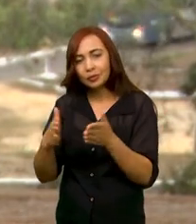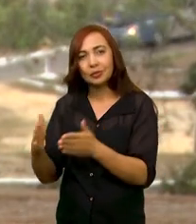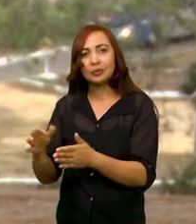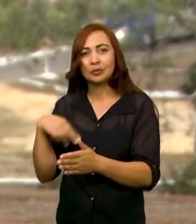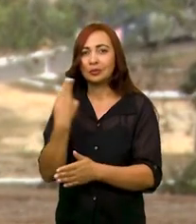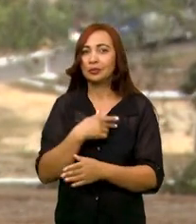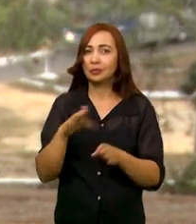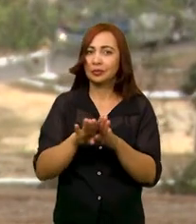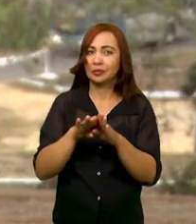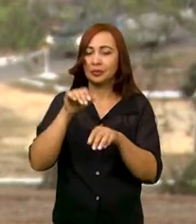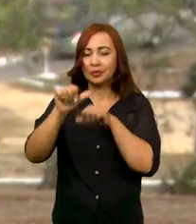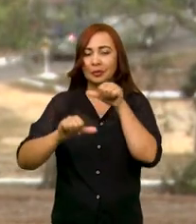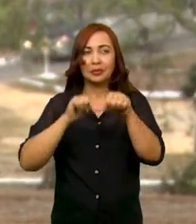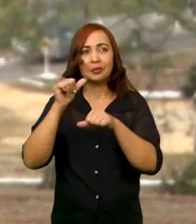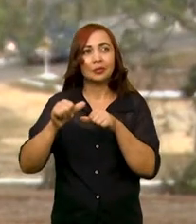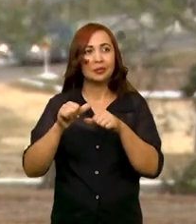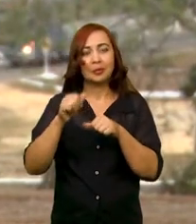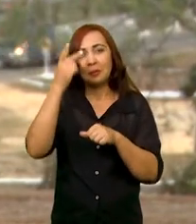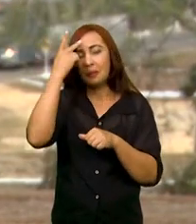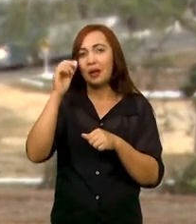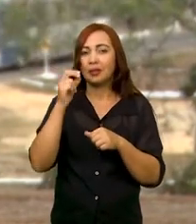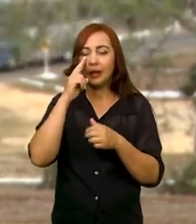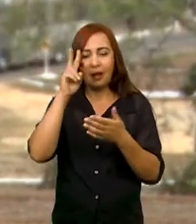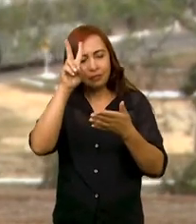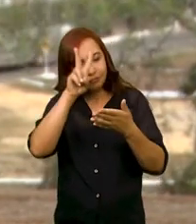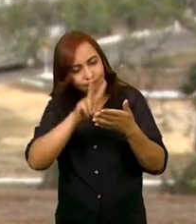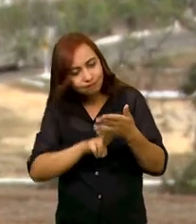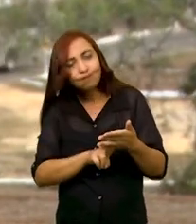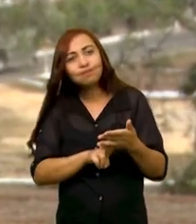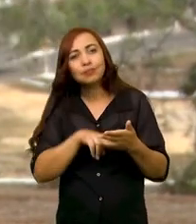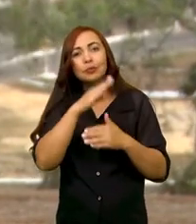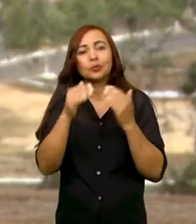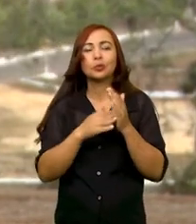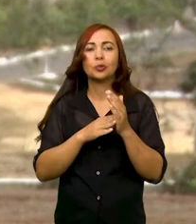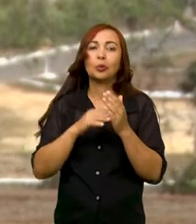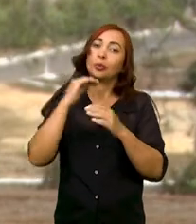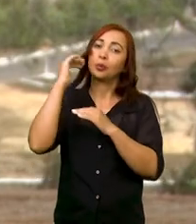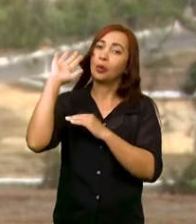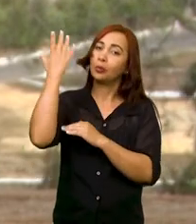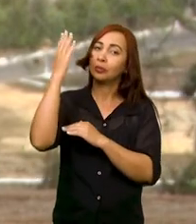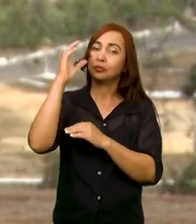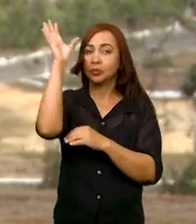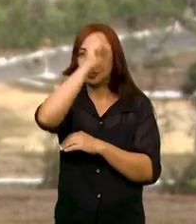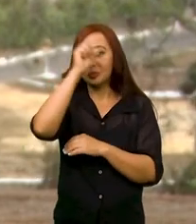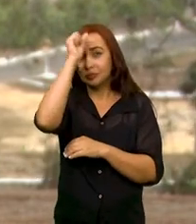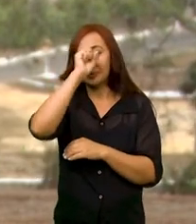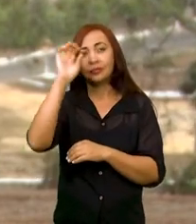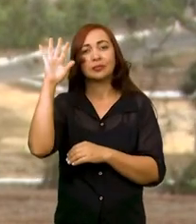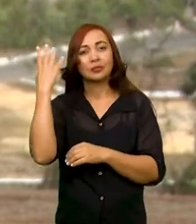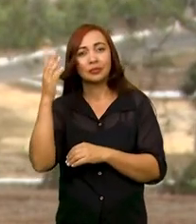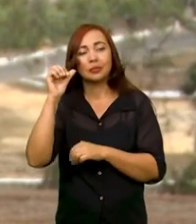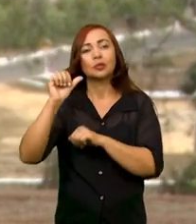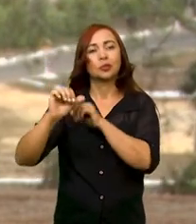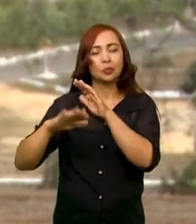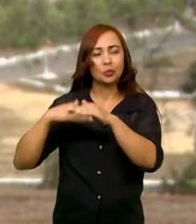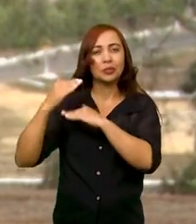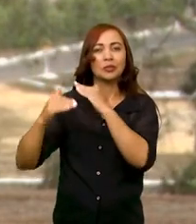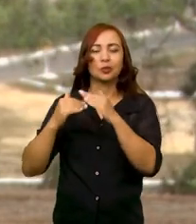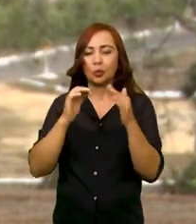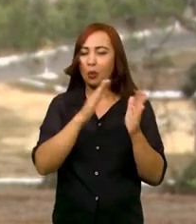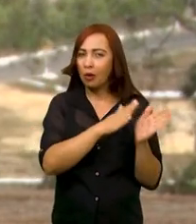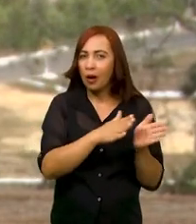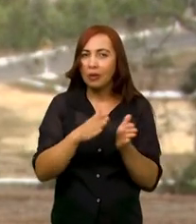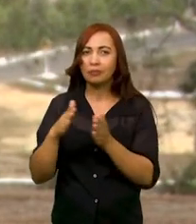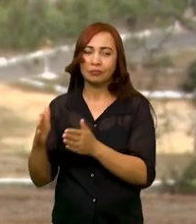encontro, nós desenvolvemos algumas atividades sobre o assunto. E ao final dessa sequência,